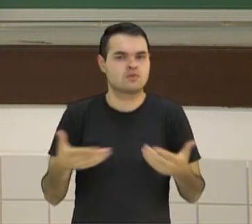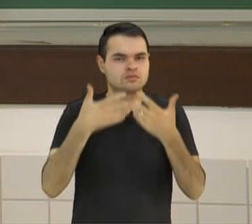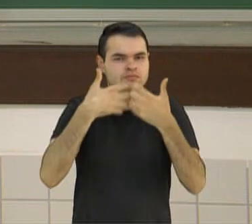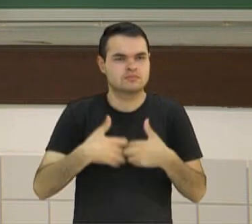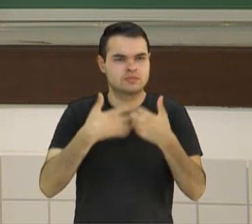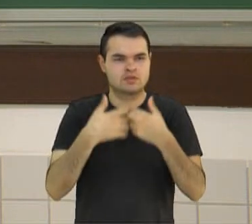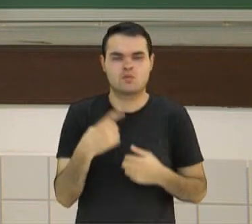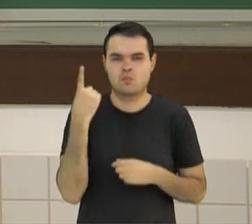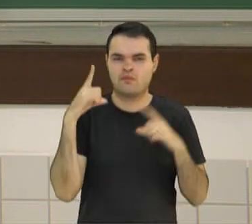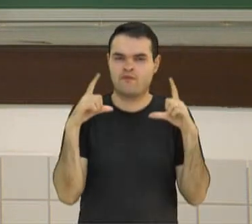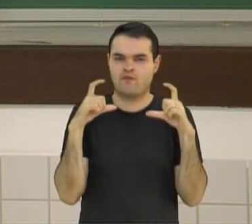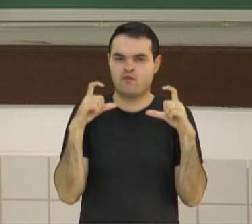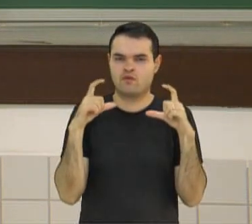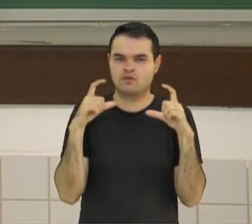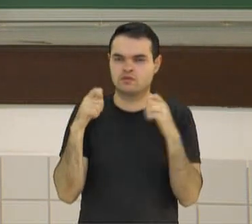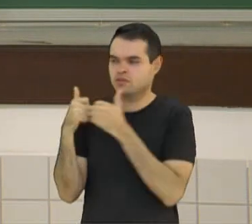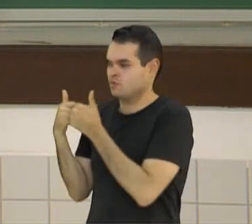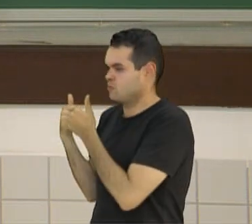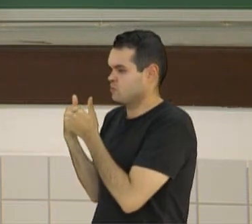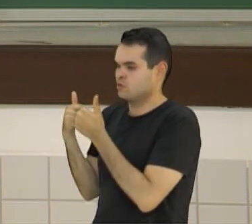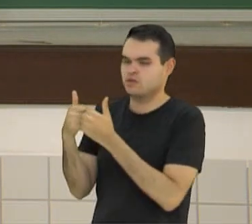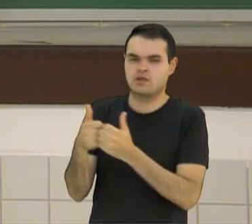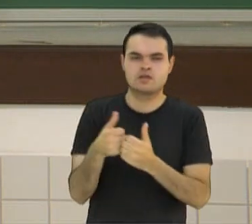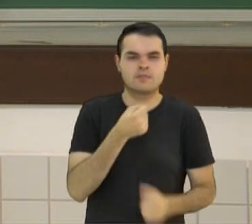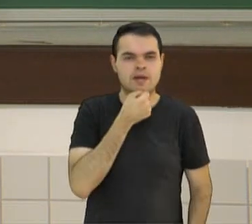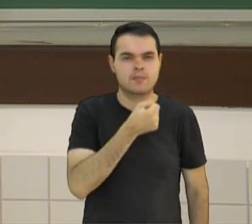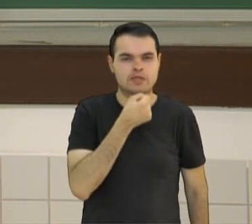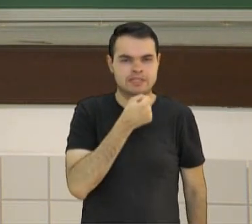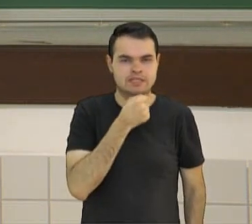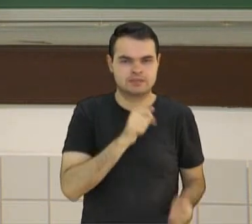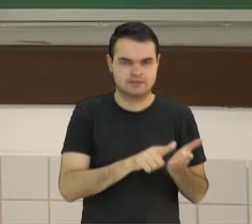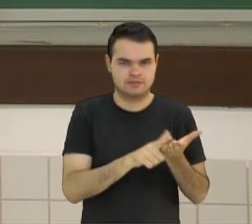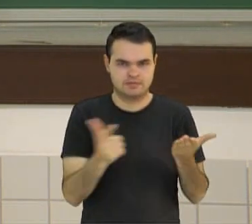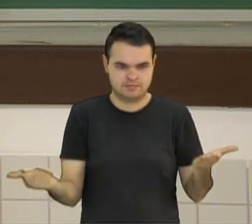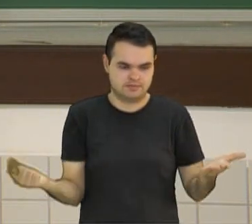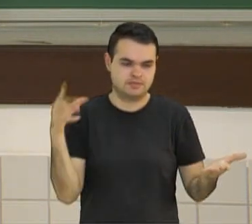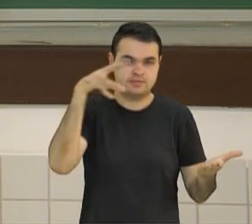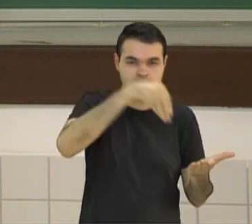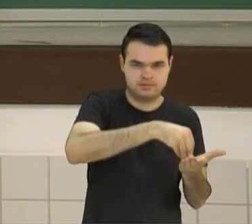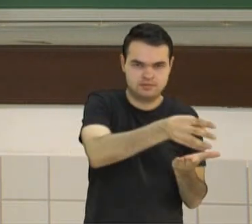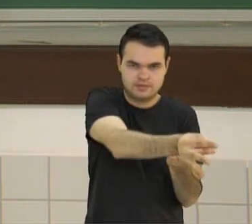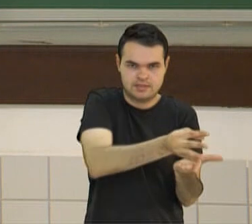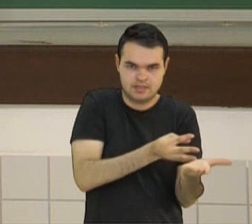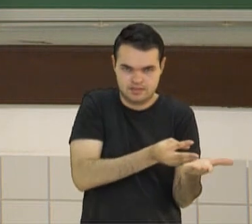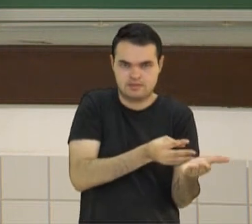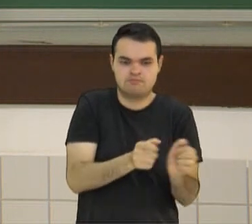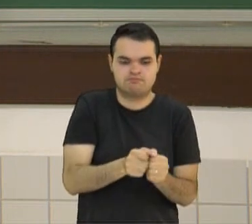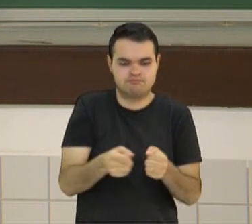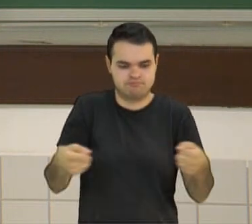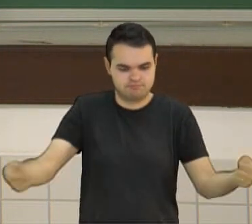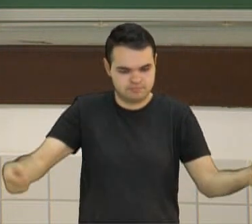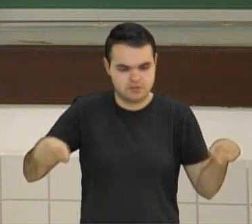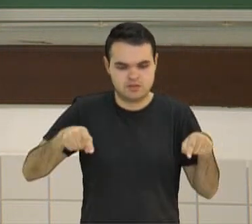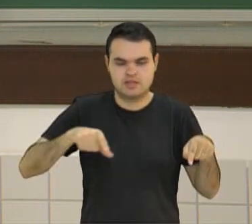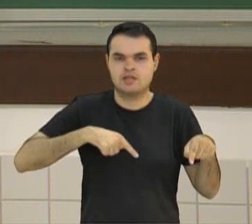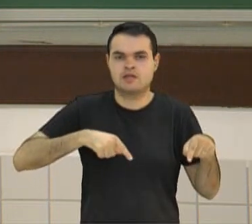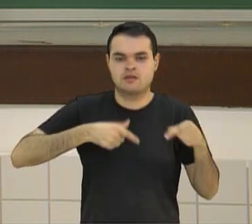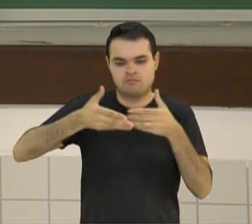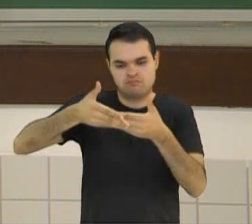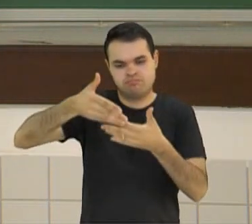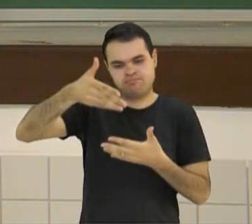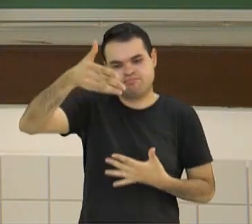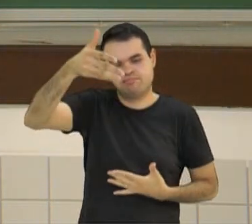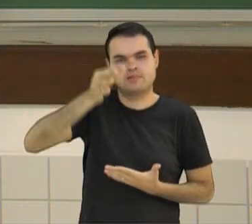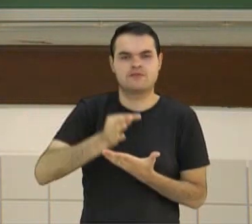fotografia que acompanha uma reportagem. Essa fotografia abre a reportagem para que aí sejam